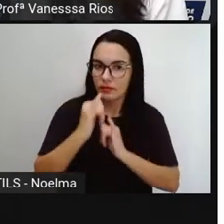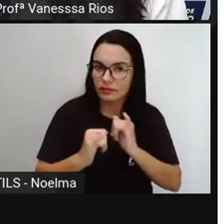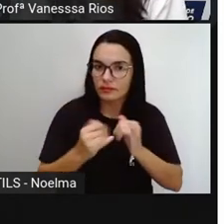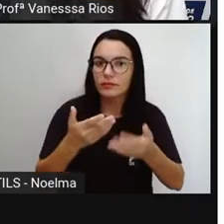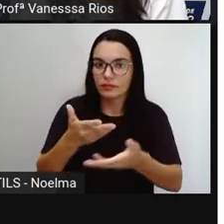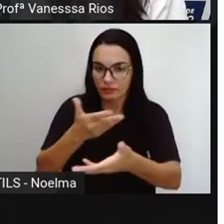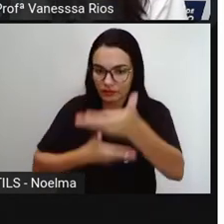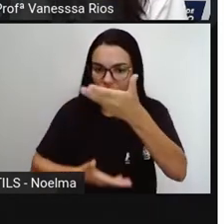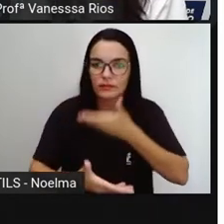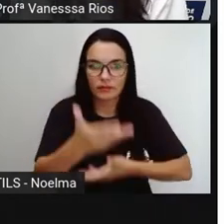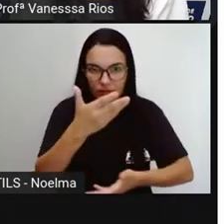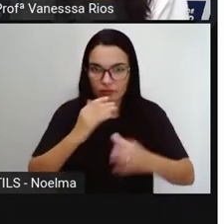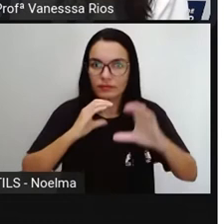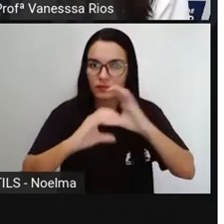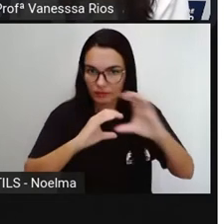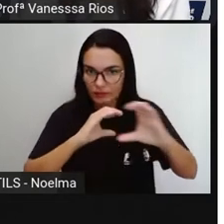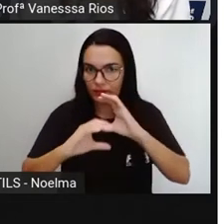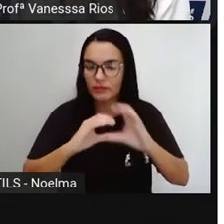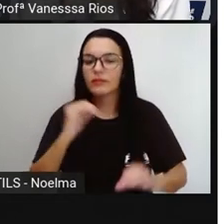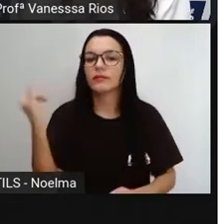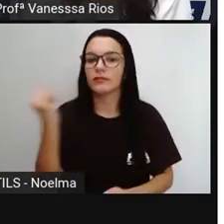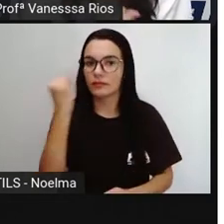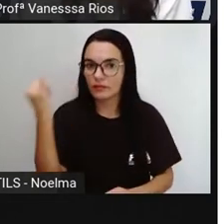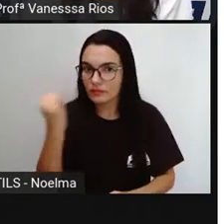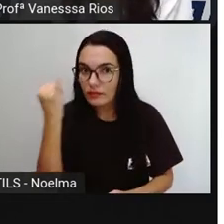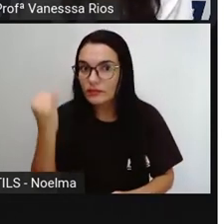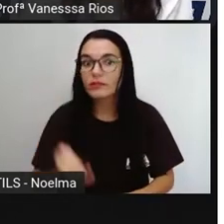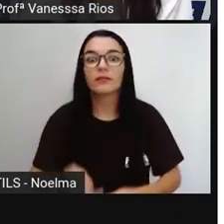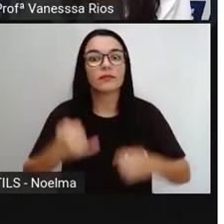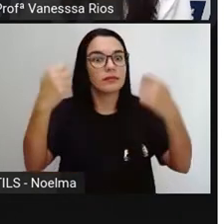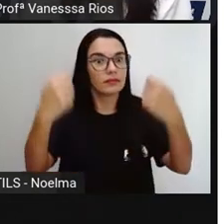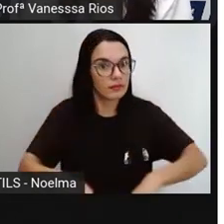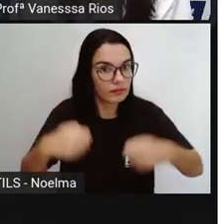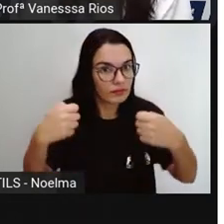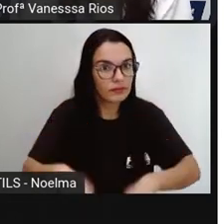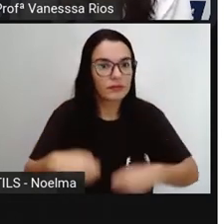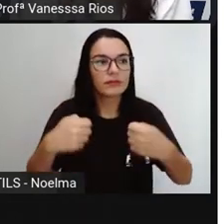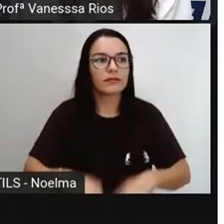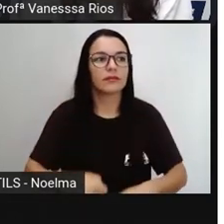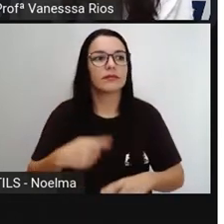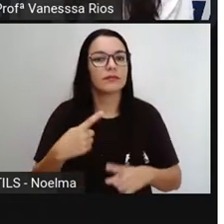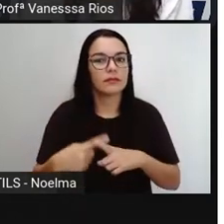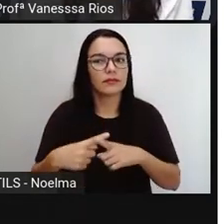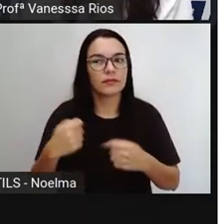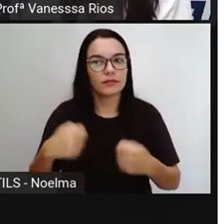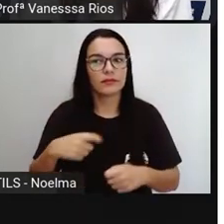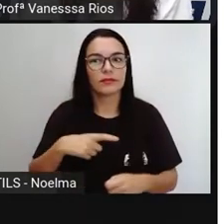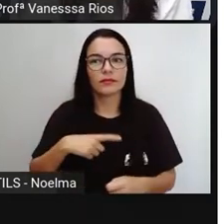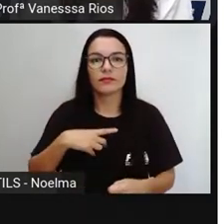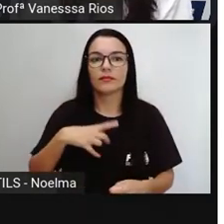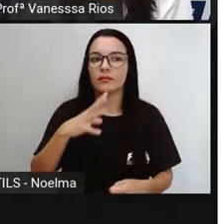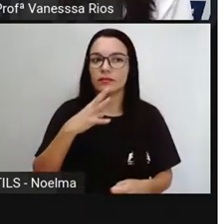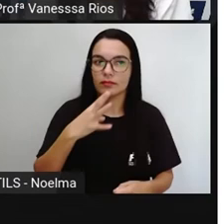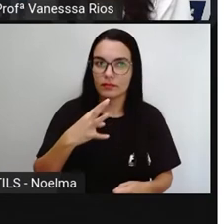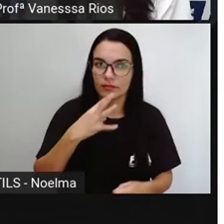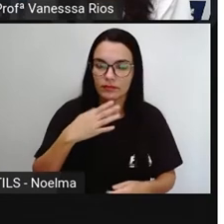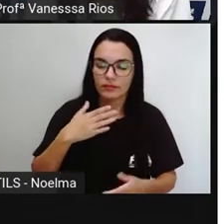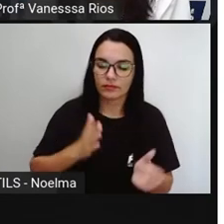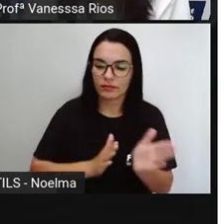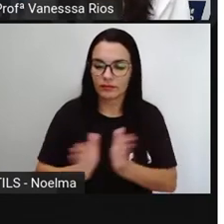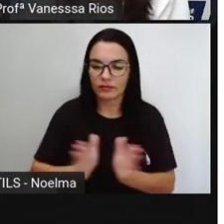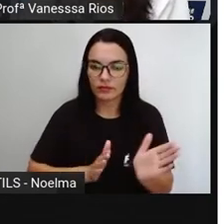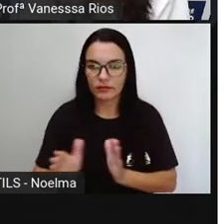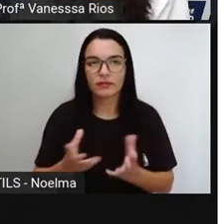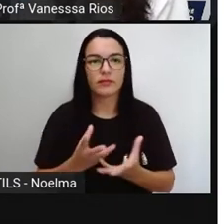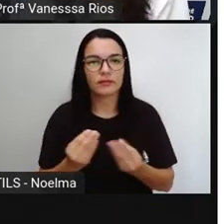comunicação importante, é um veículo necessário para que nós tenhamos conhecimento e nós tenhamos acesso